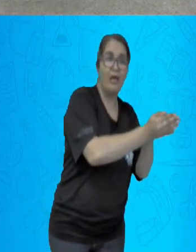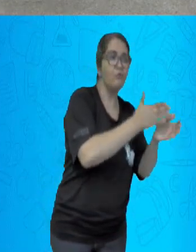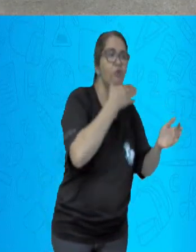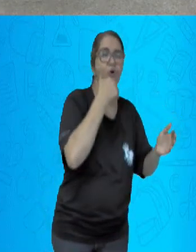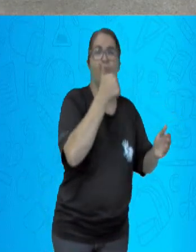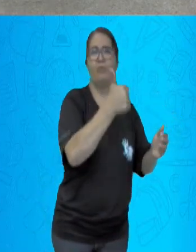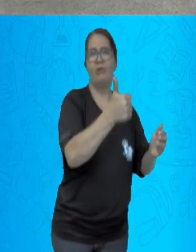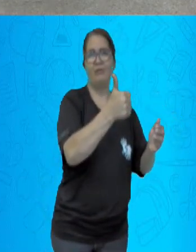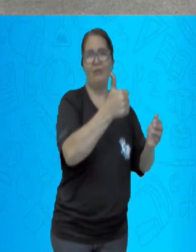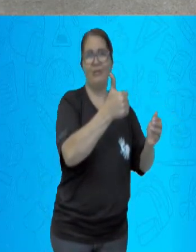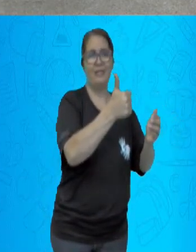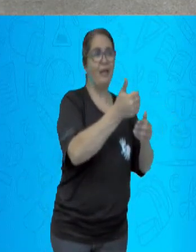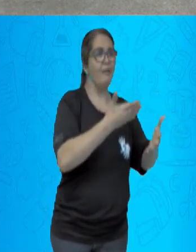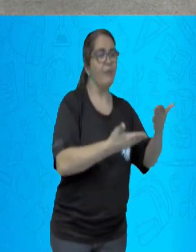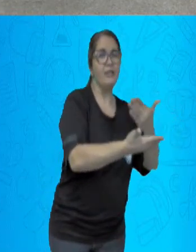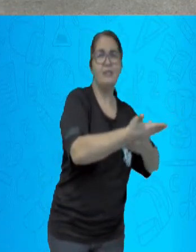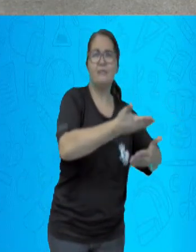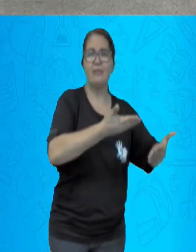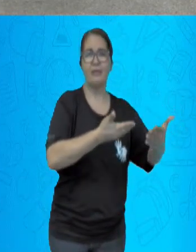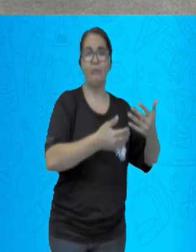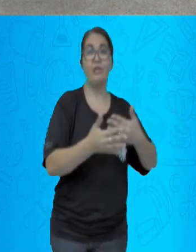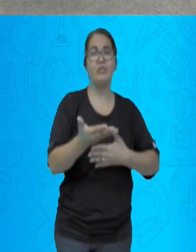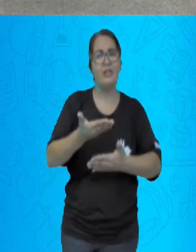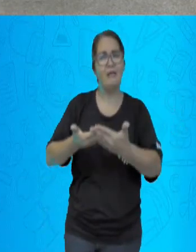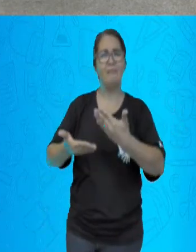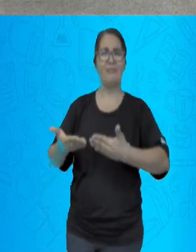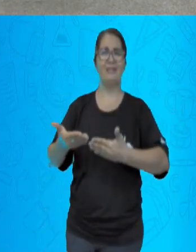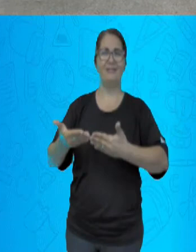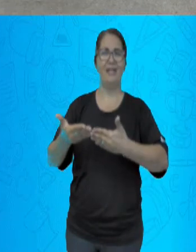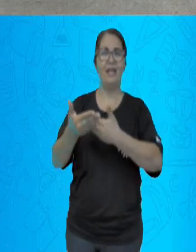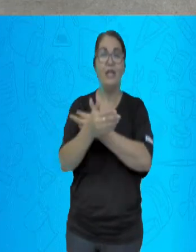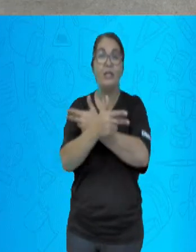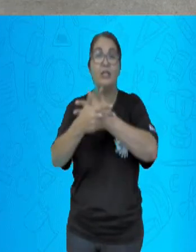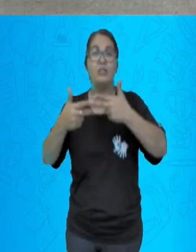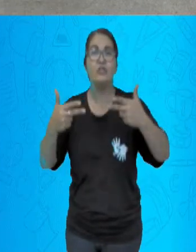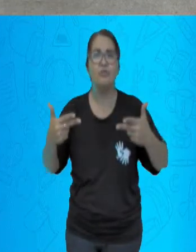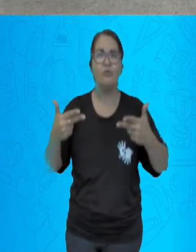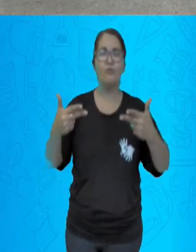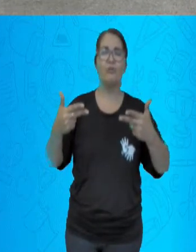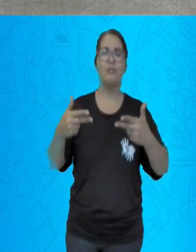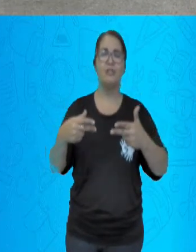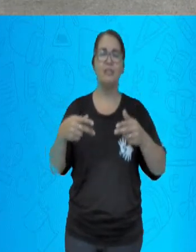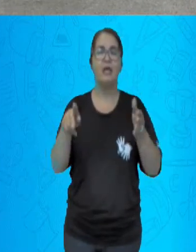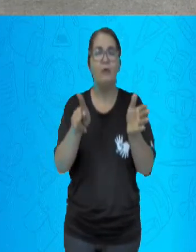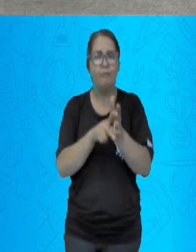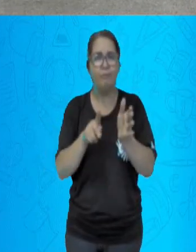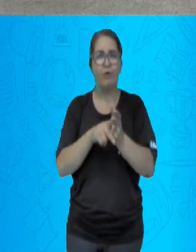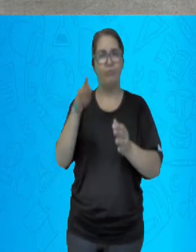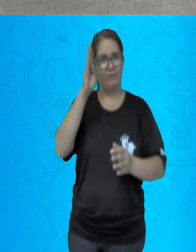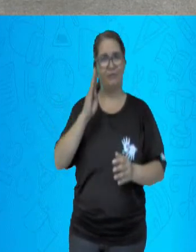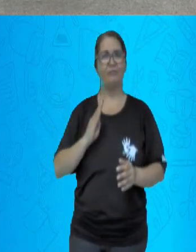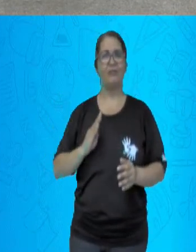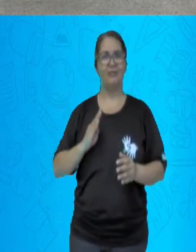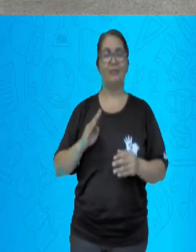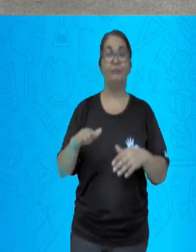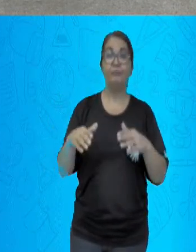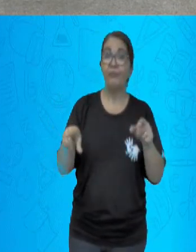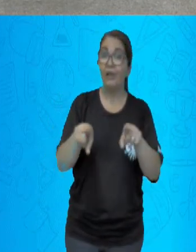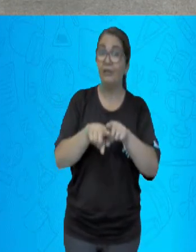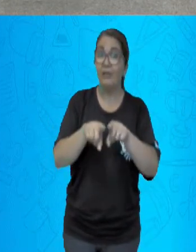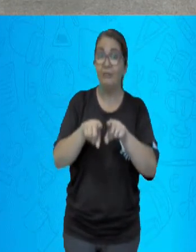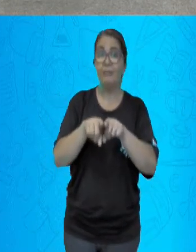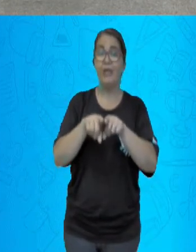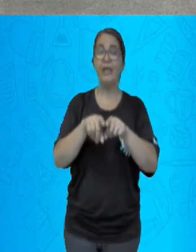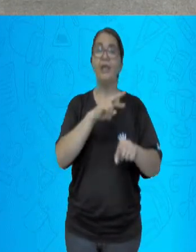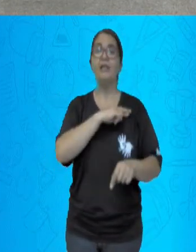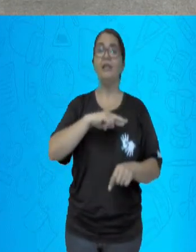explica o aspecto autoritário e excludente das políticas estatais, verificadas durante